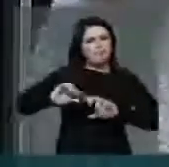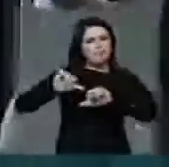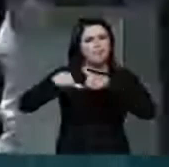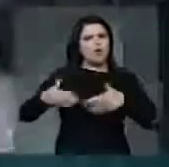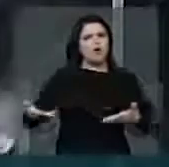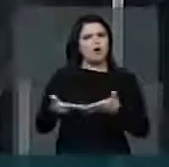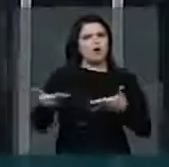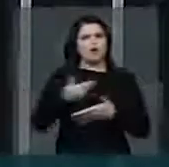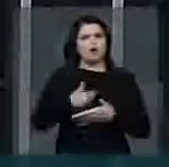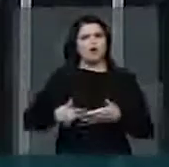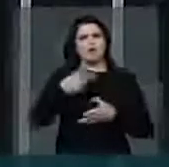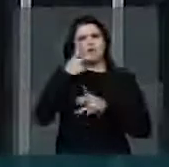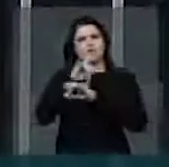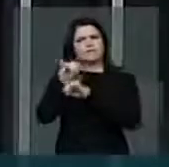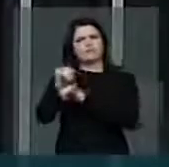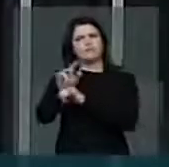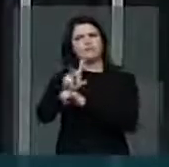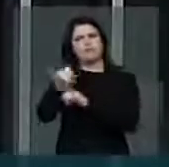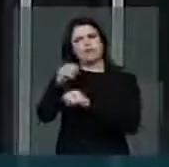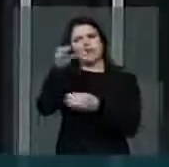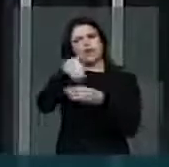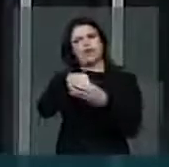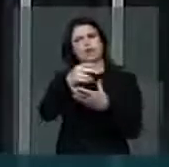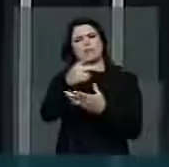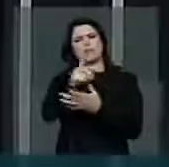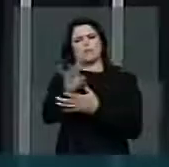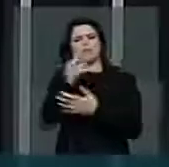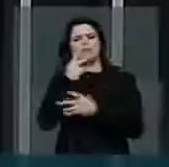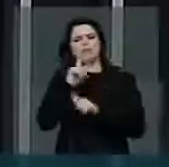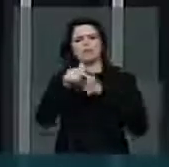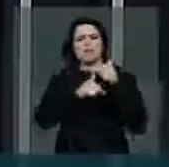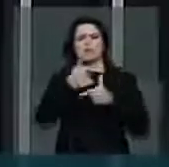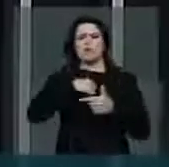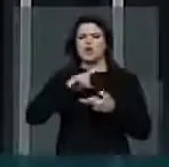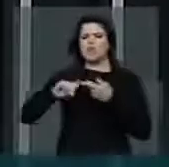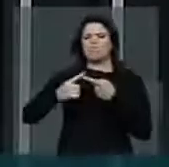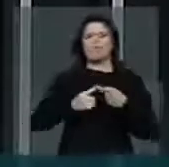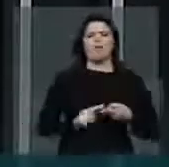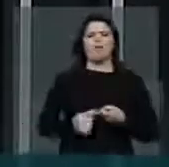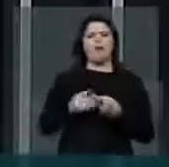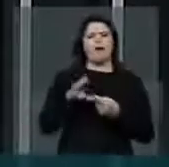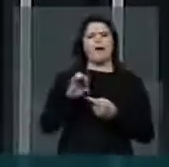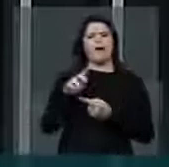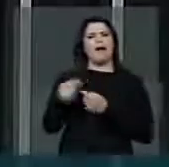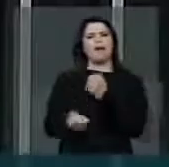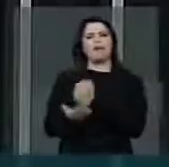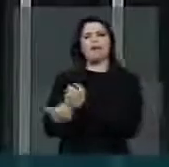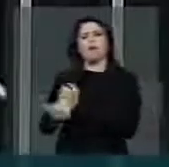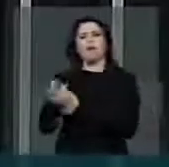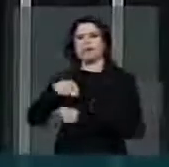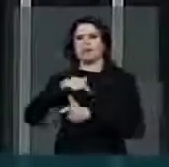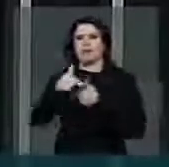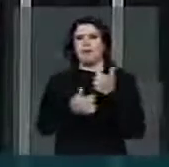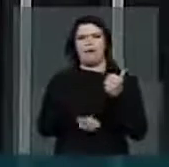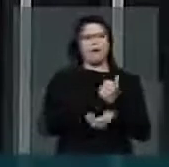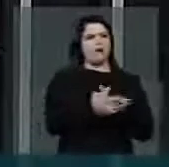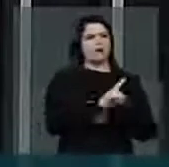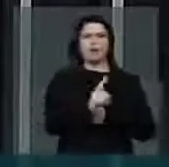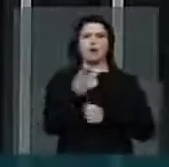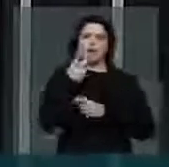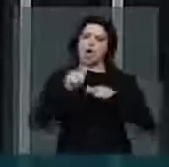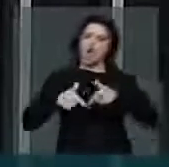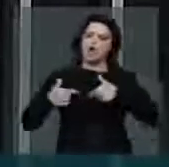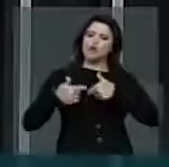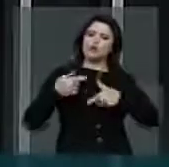total no seu governo. Essa a maneira do PDT agir. Não fazemos negociatas por cargos. Fazemos, acima de tudo, por bandeiras